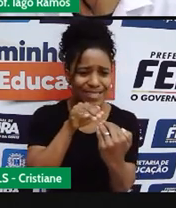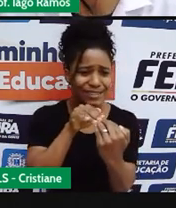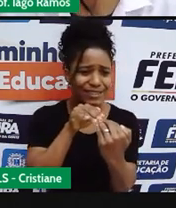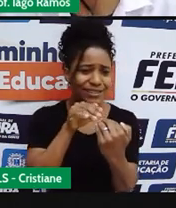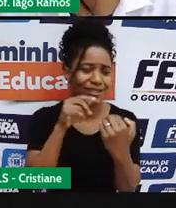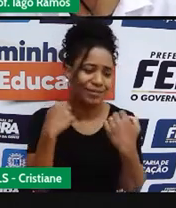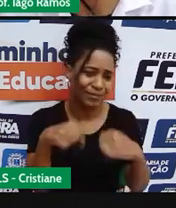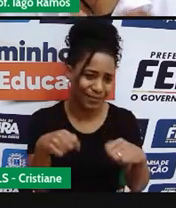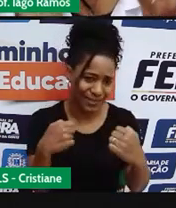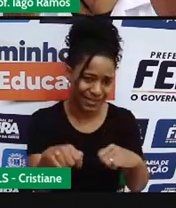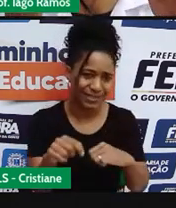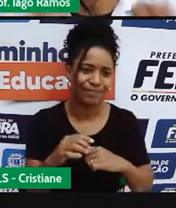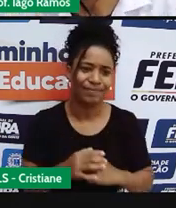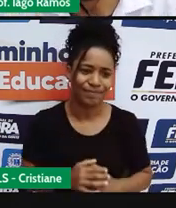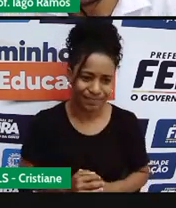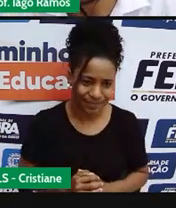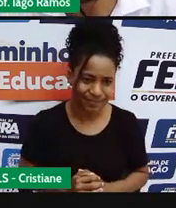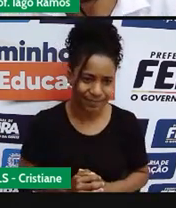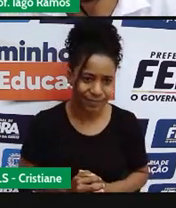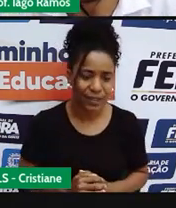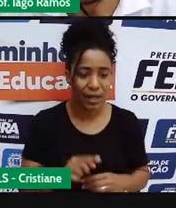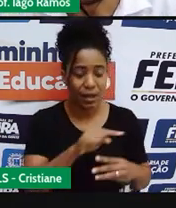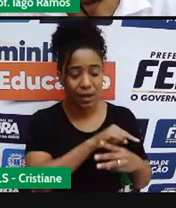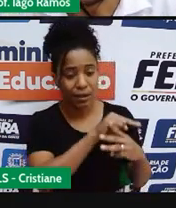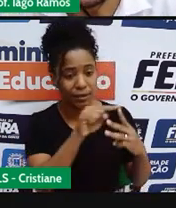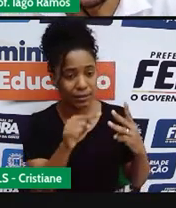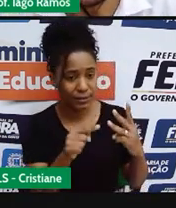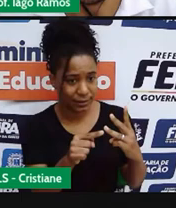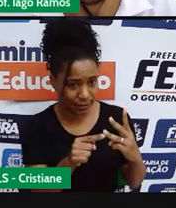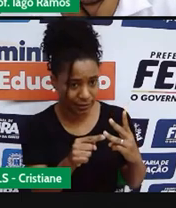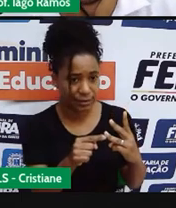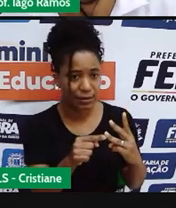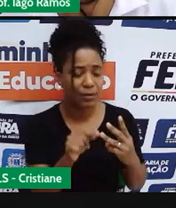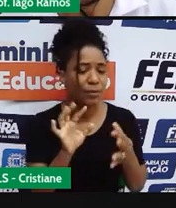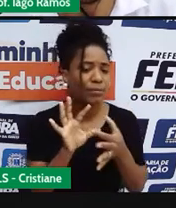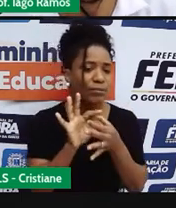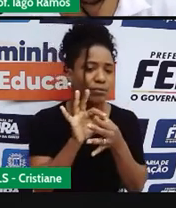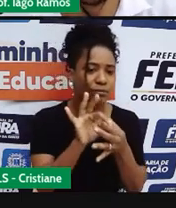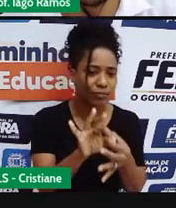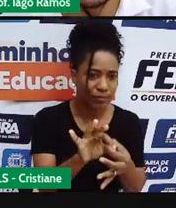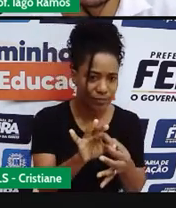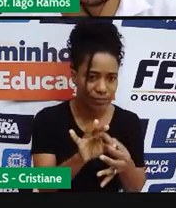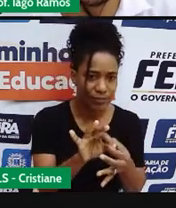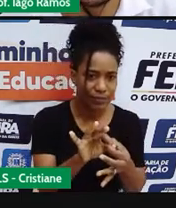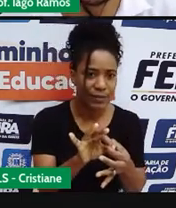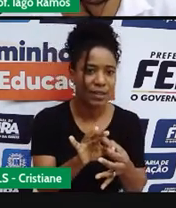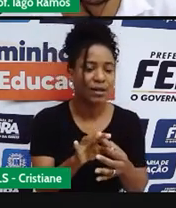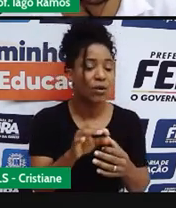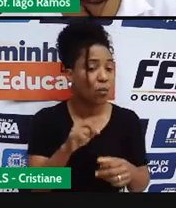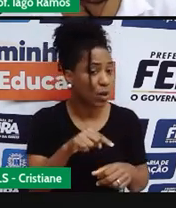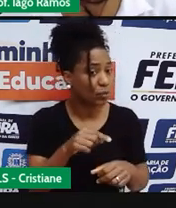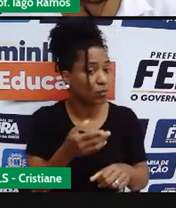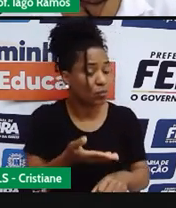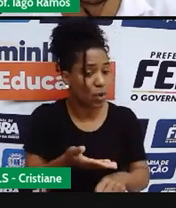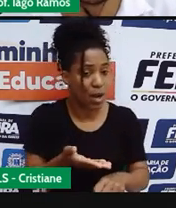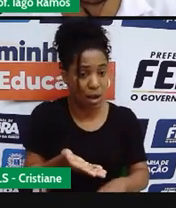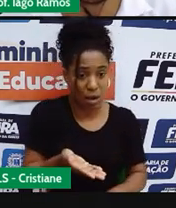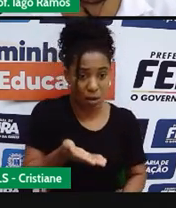podem se comunicar da seguinte maneira, né? Quando uma aumenta,